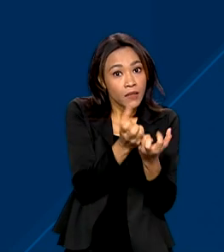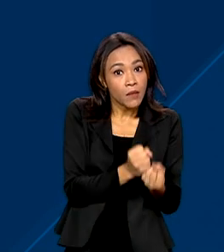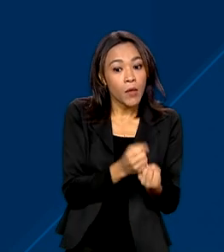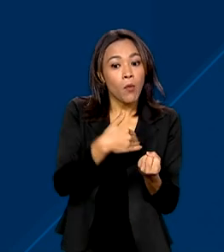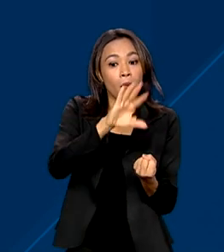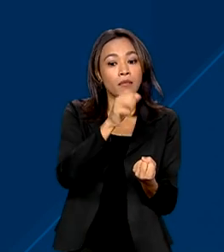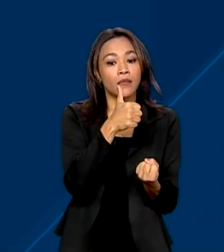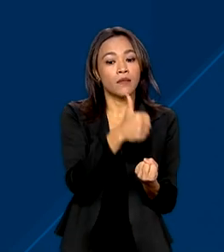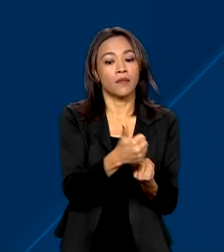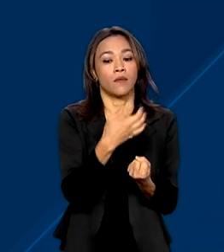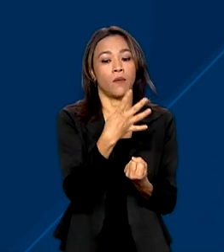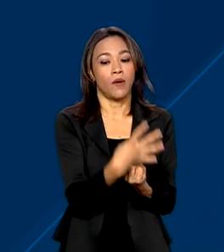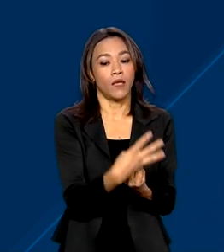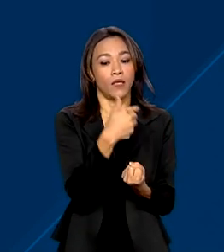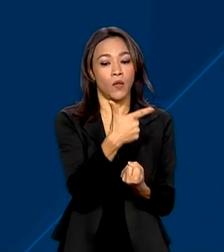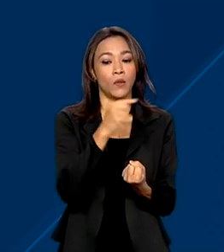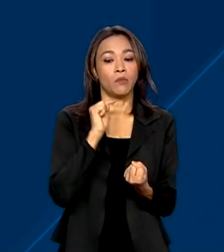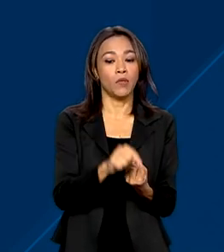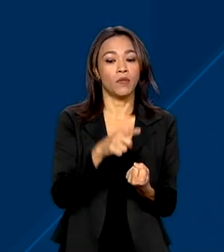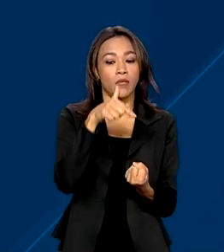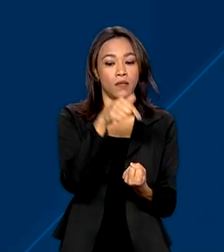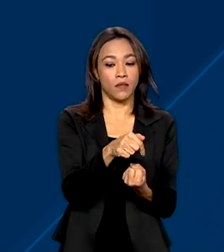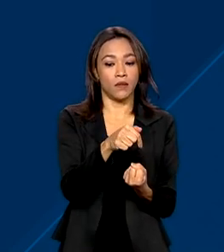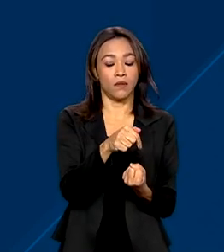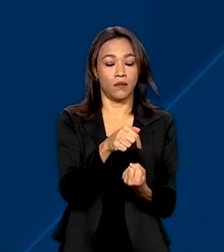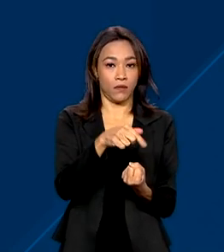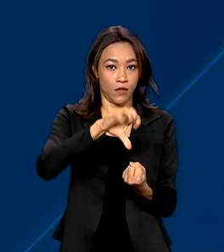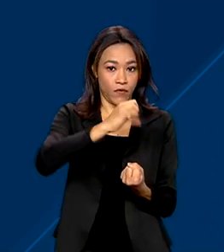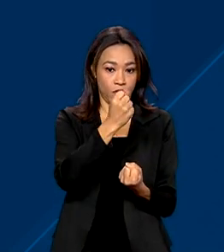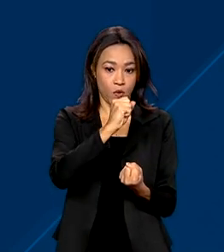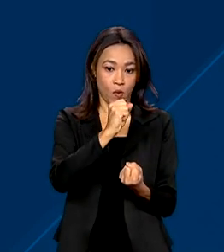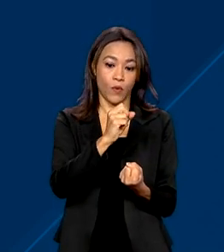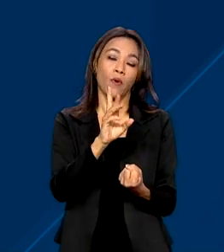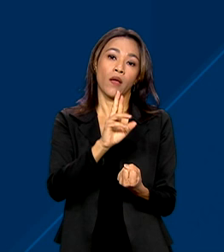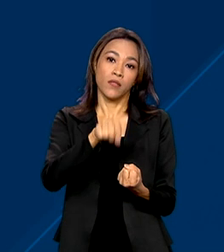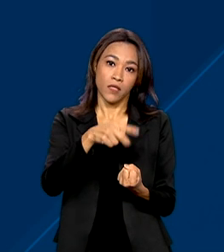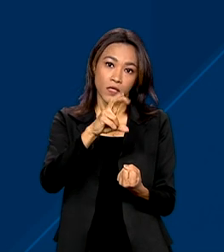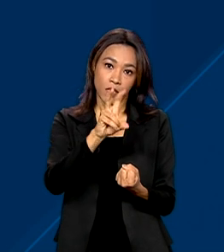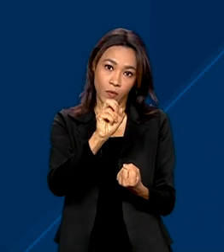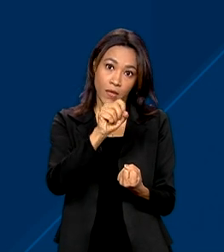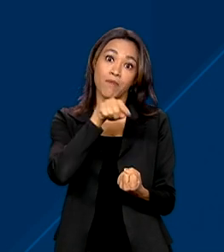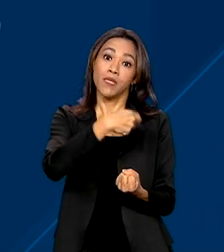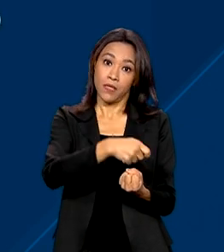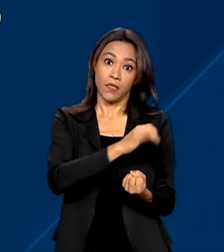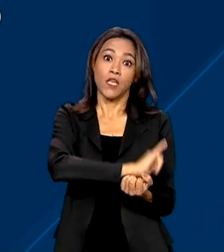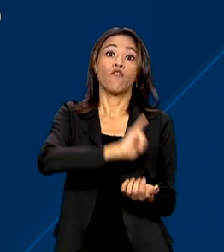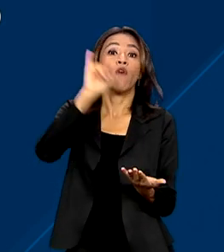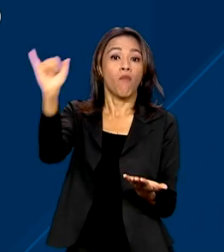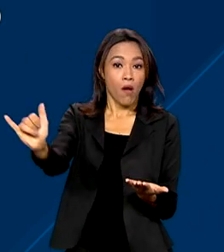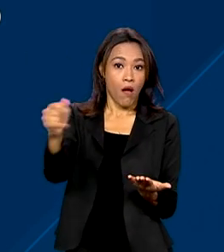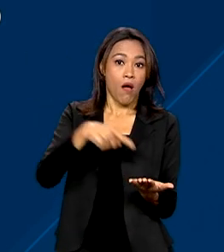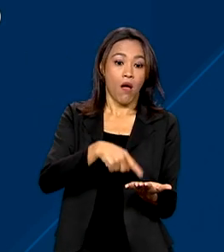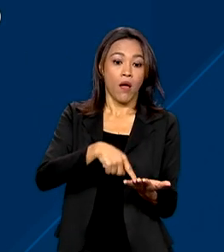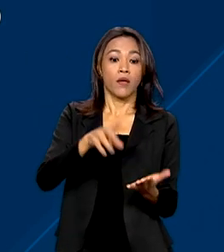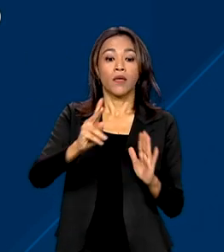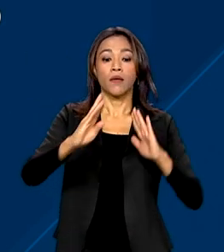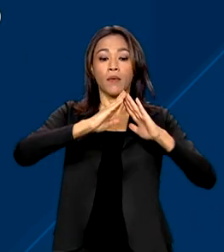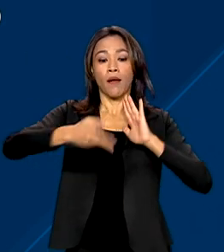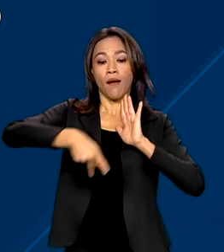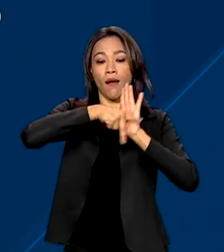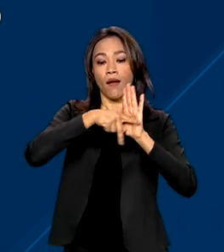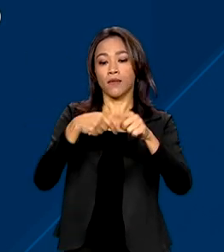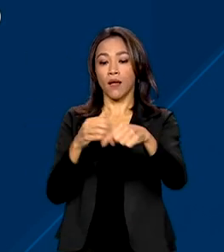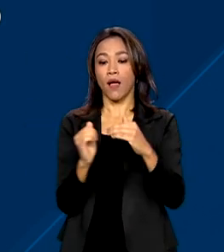142.798 precisa ser informado. O proprietário de imóveis com valor